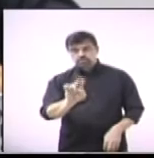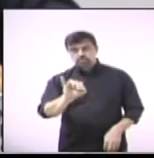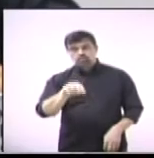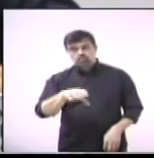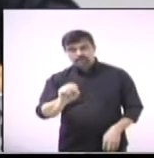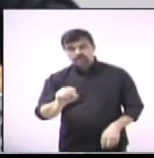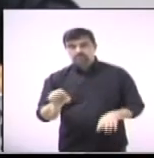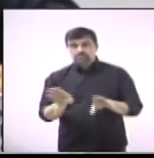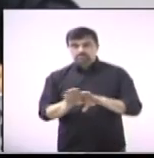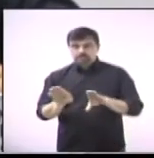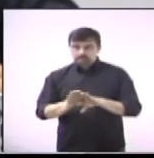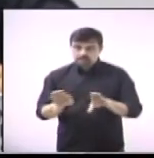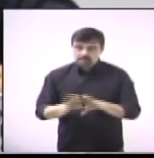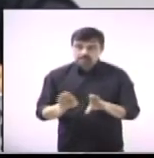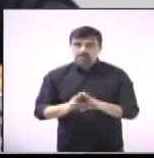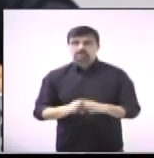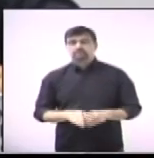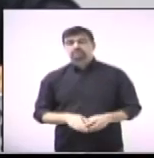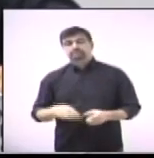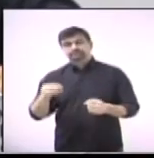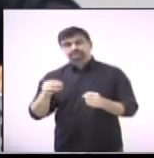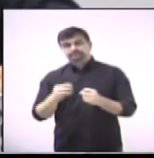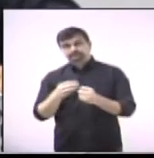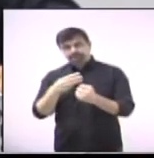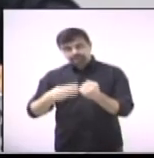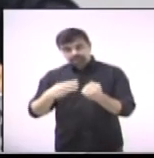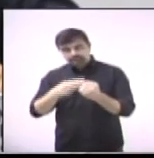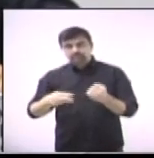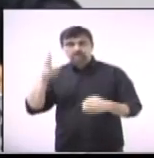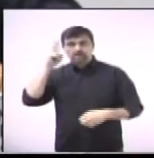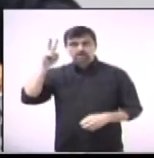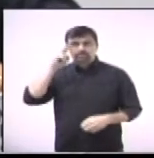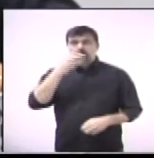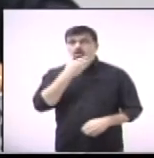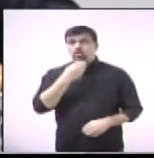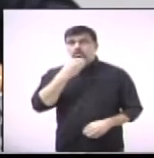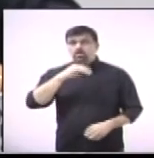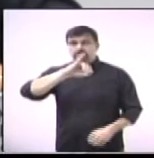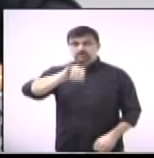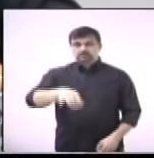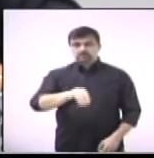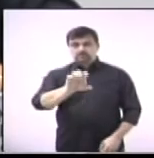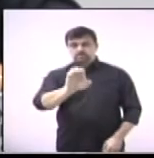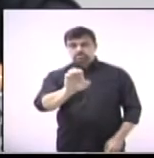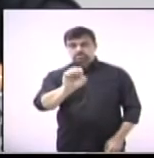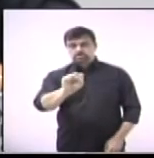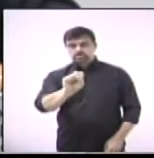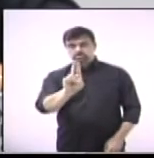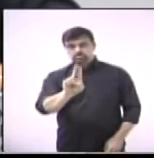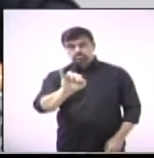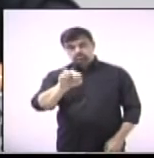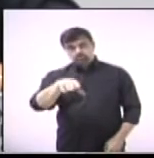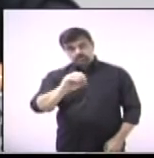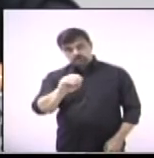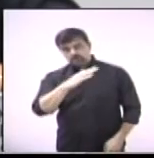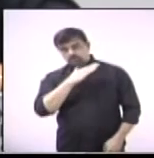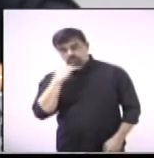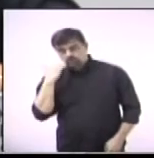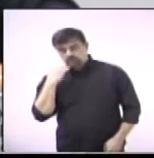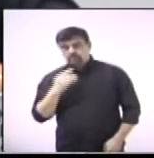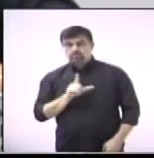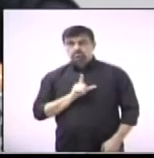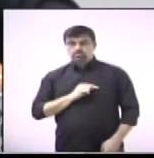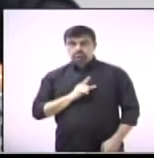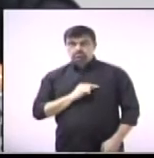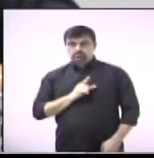302, de minha autoria, pelo falecimento do senhor Jesuíno Argentin. Número 305, do vereador Custódio